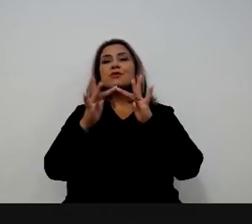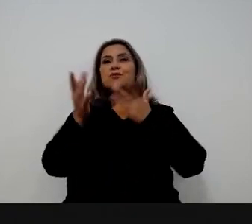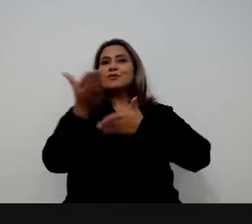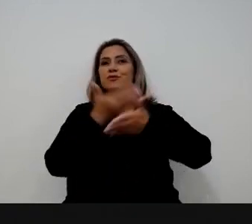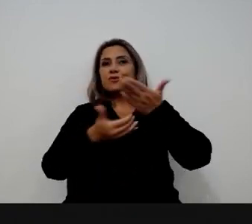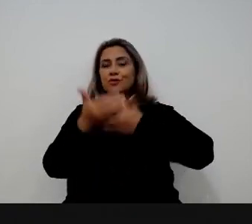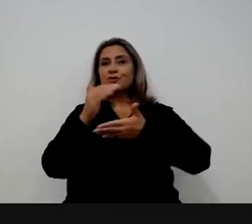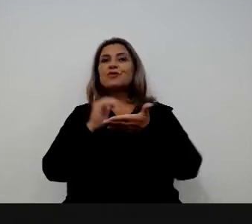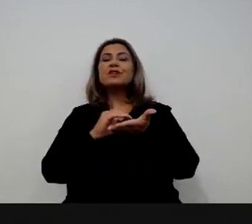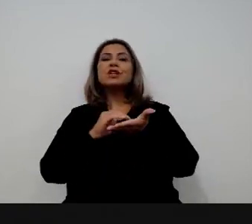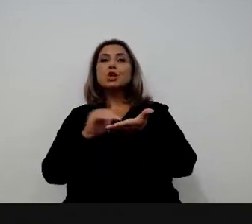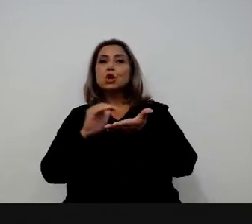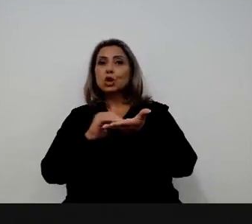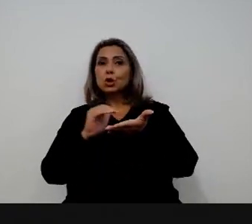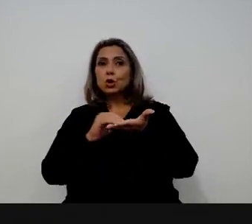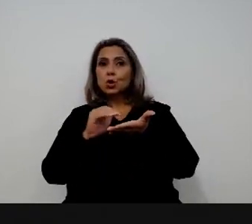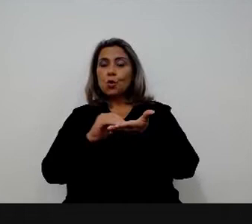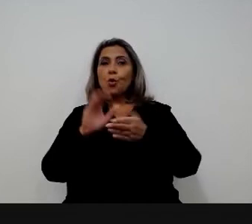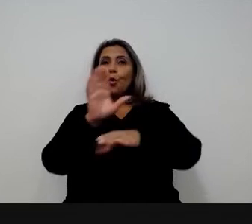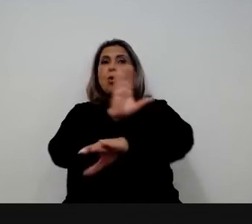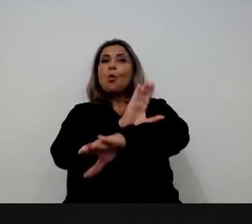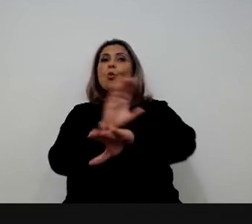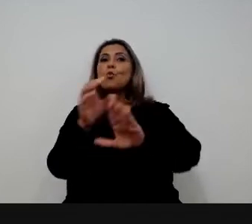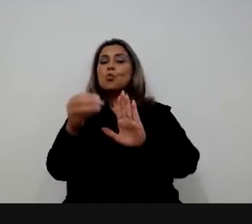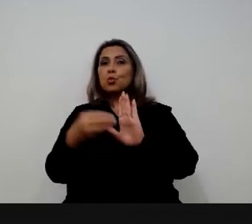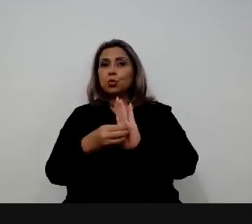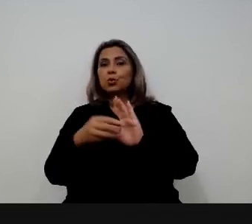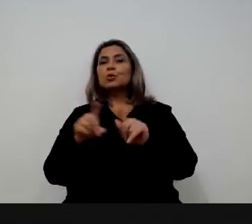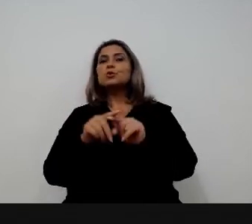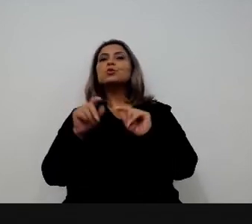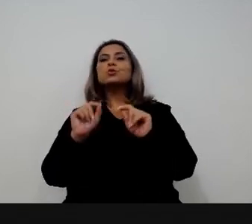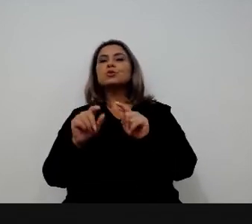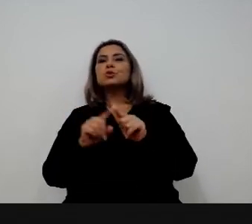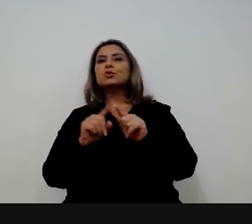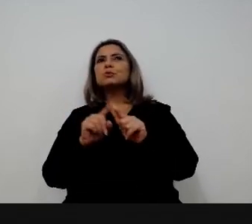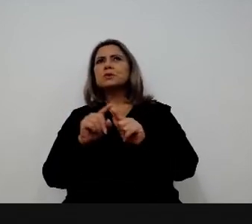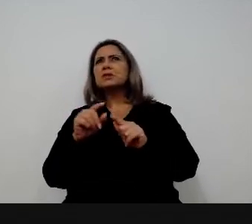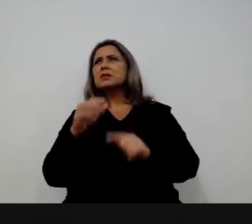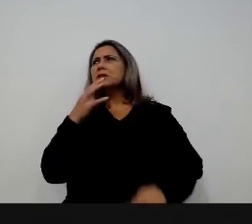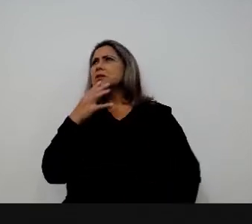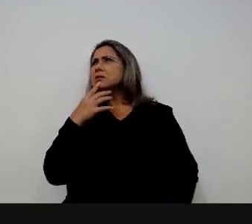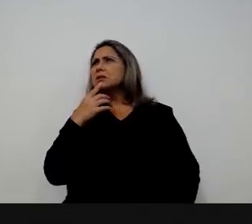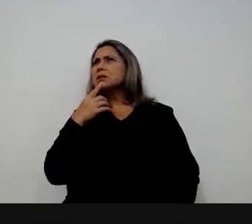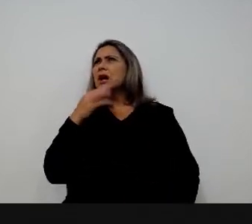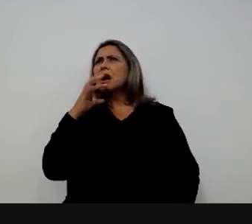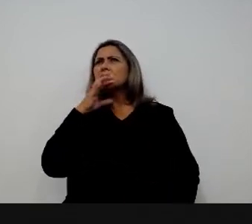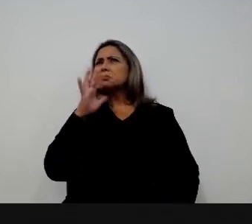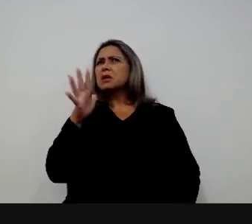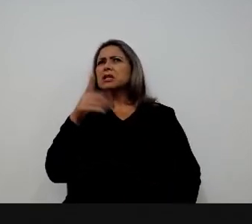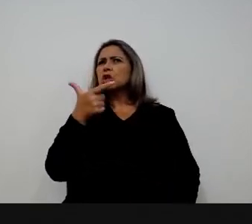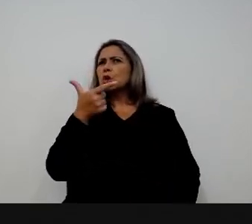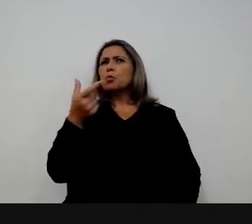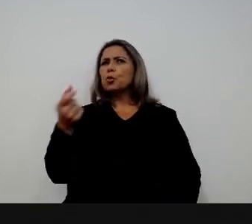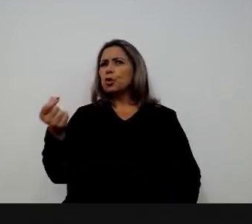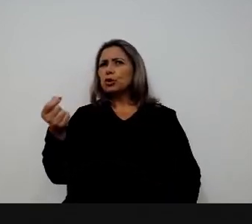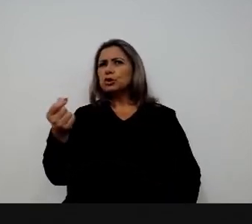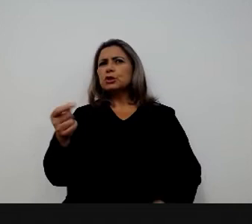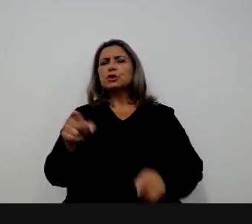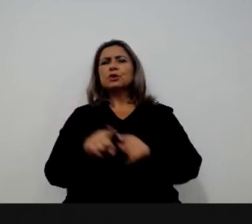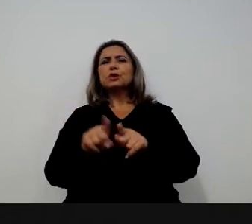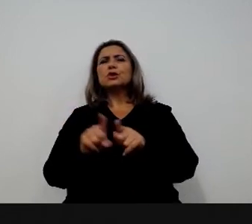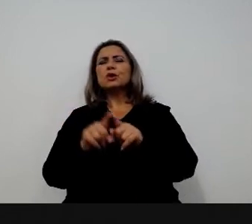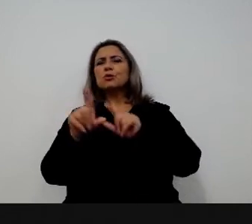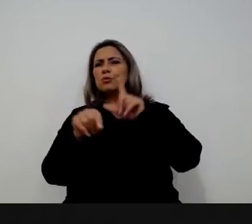criou um concurso de tempo determinado para, se não me engano, 200 e poucos servidores, ENAP fez o